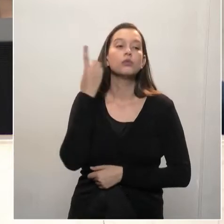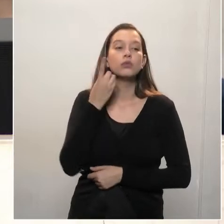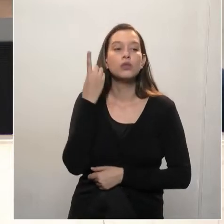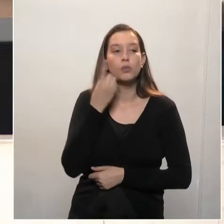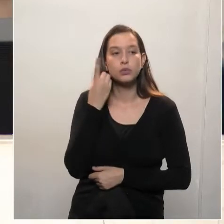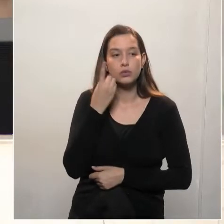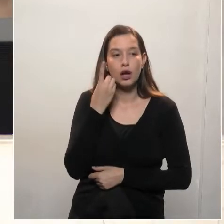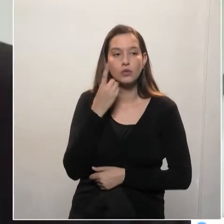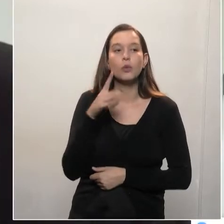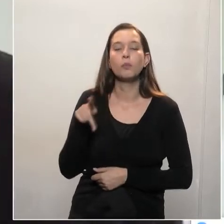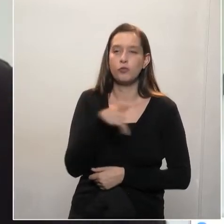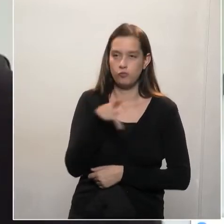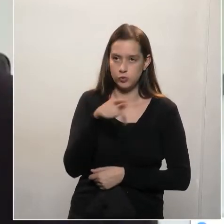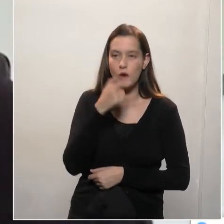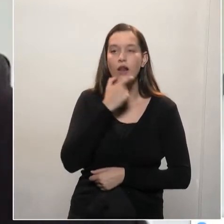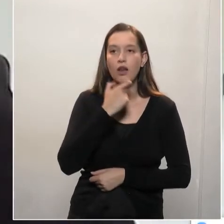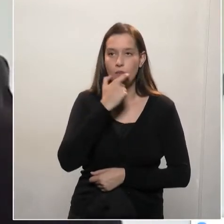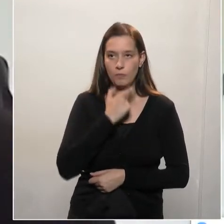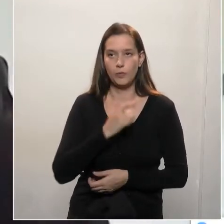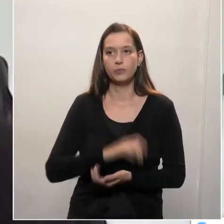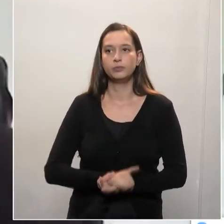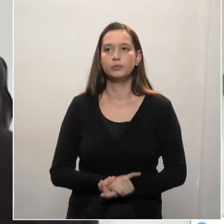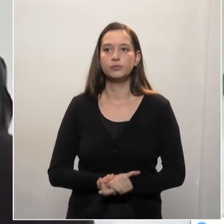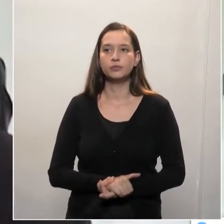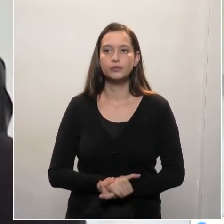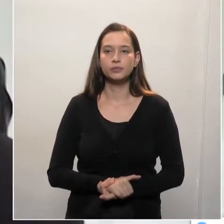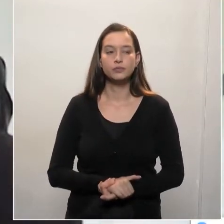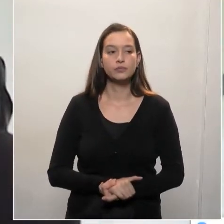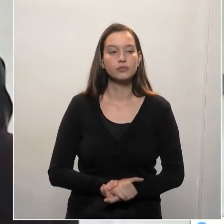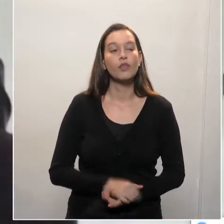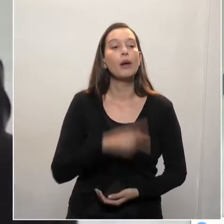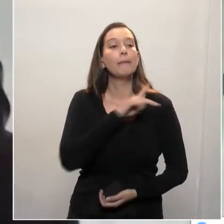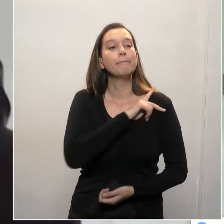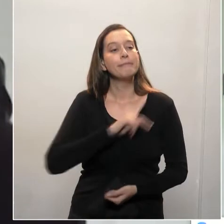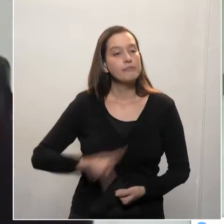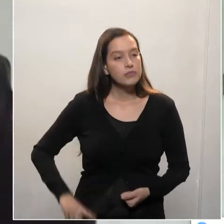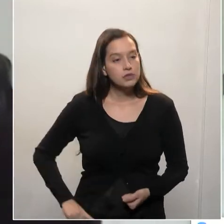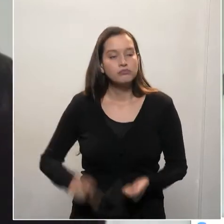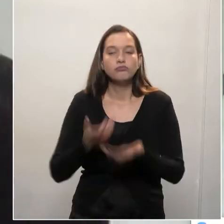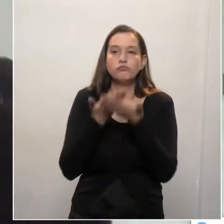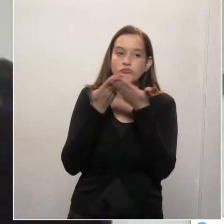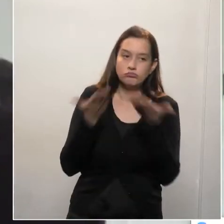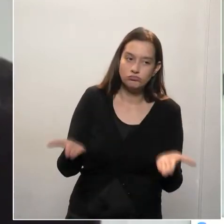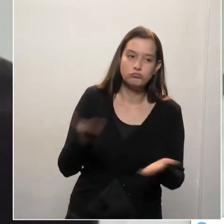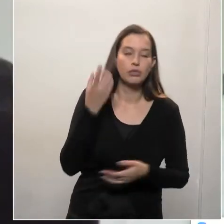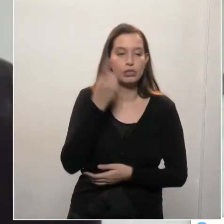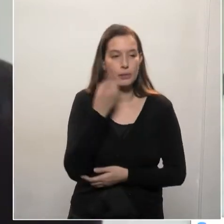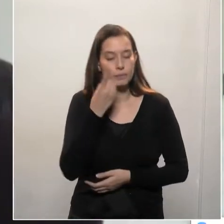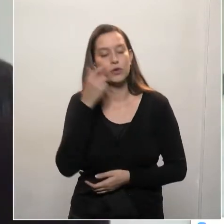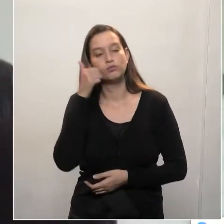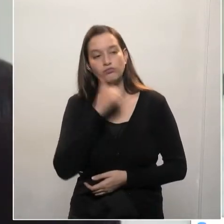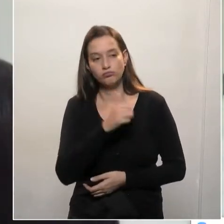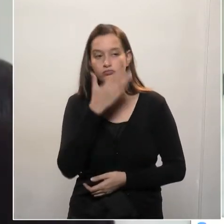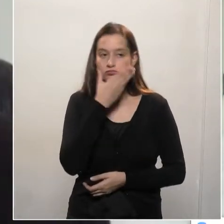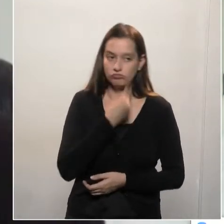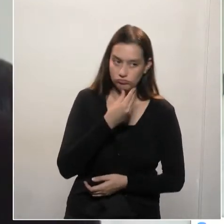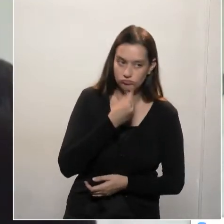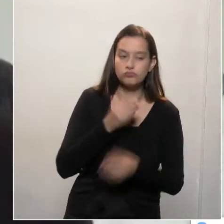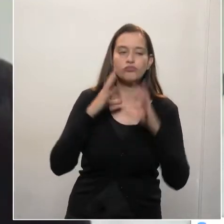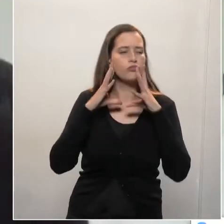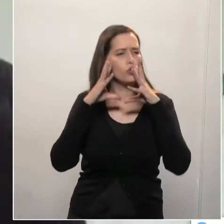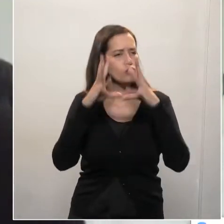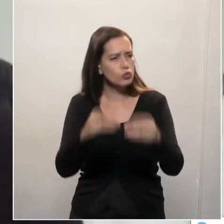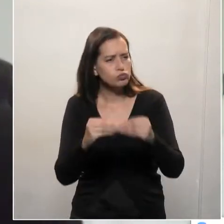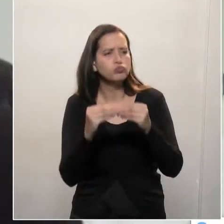Senhor Presidente, senhores deputados, senhoras deputadas e a todos que acompanham a sessão, quero cumprimentá-los,